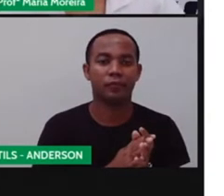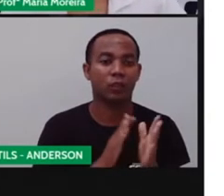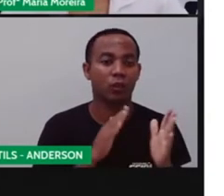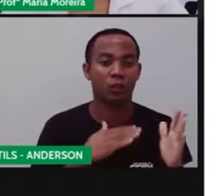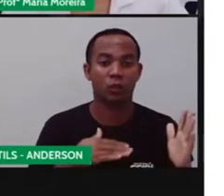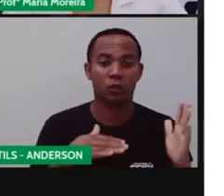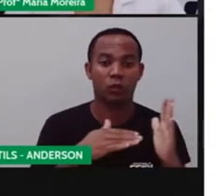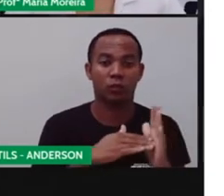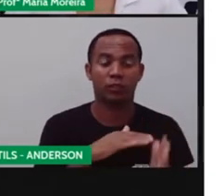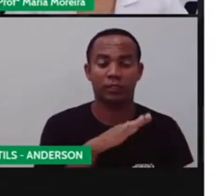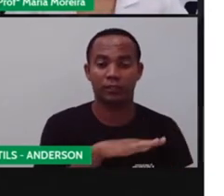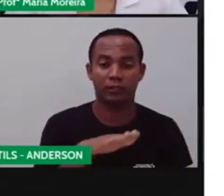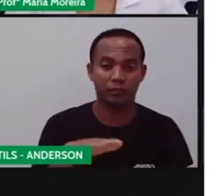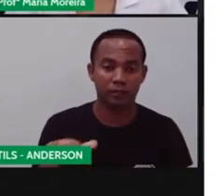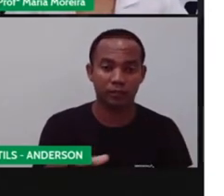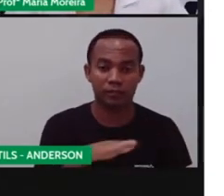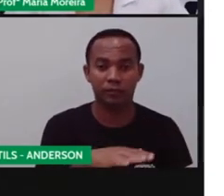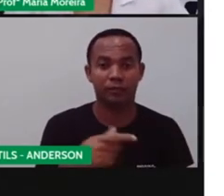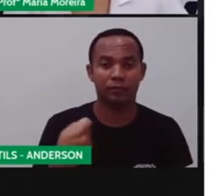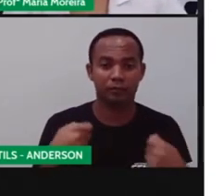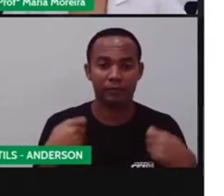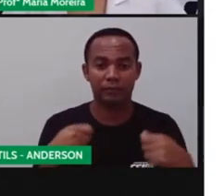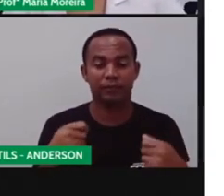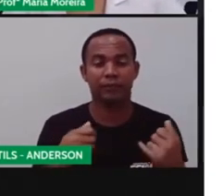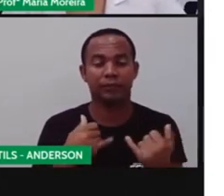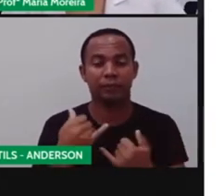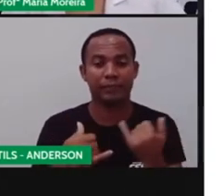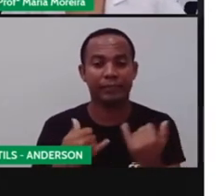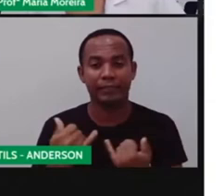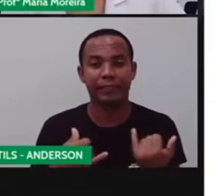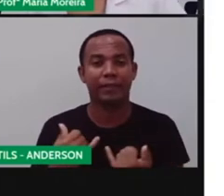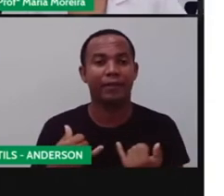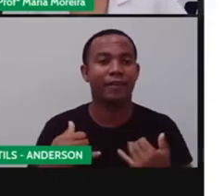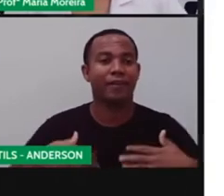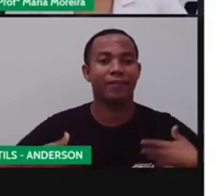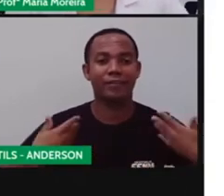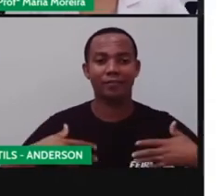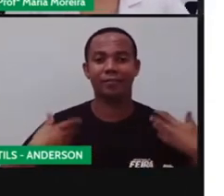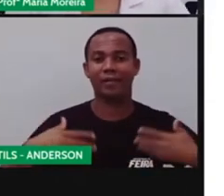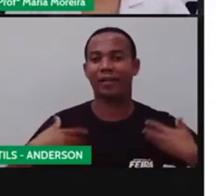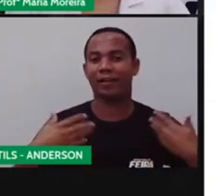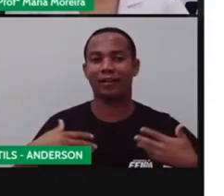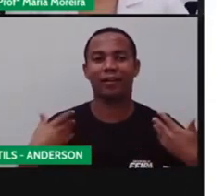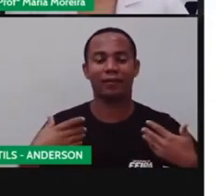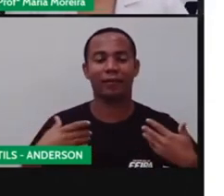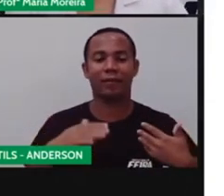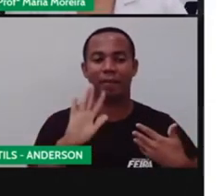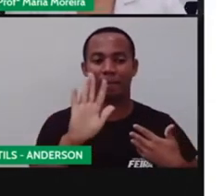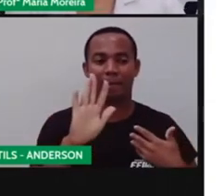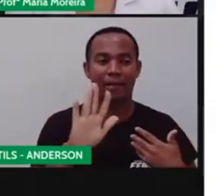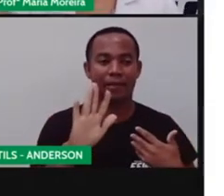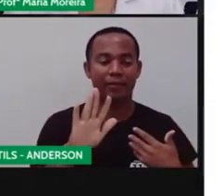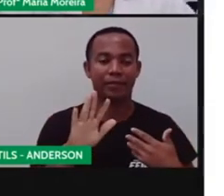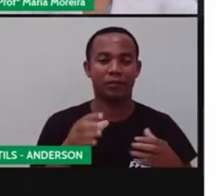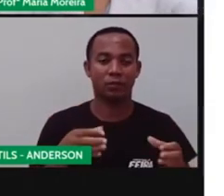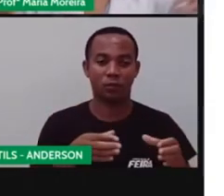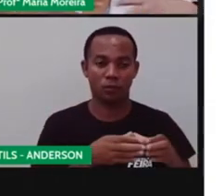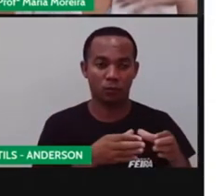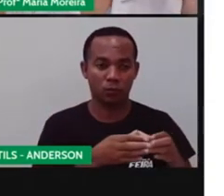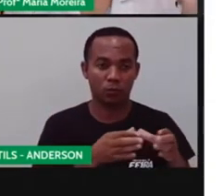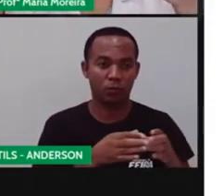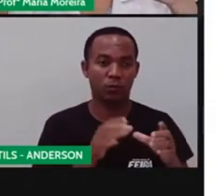Toda criança terá direito a brincar e a divertir-se, cabindo à sociedade. Quem é a sociedade?